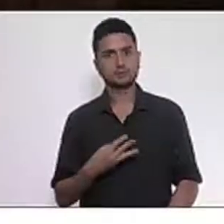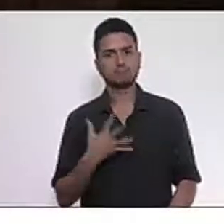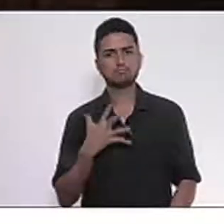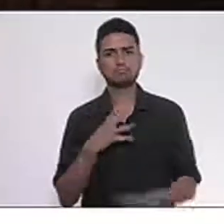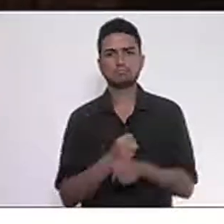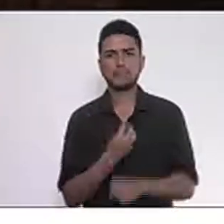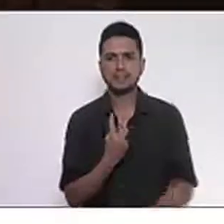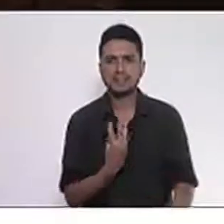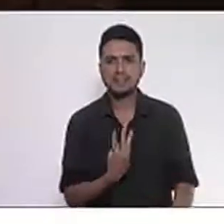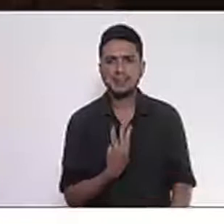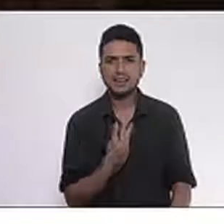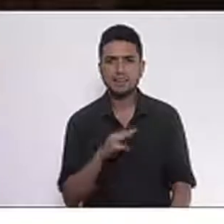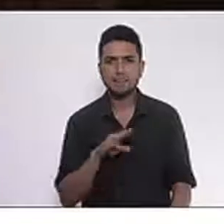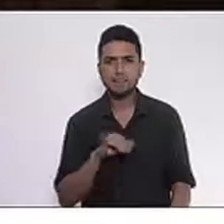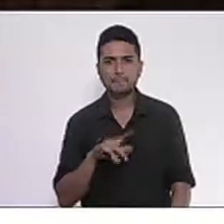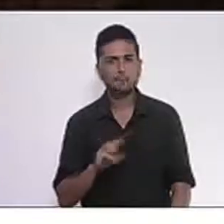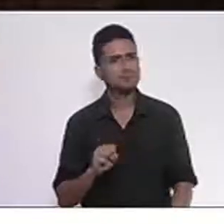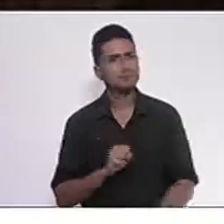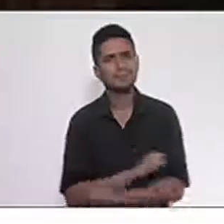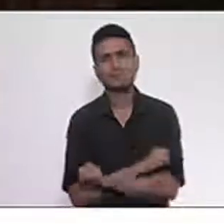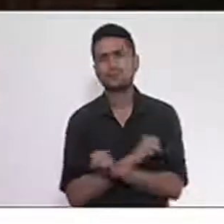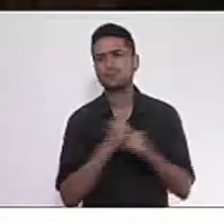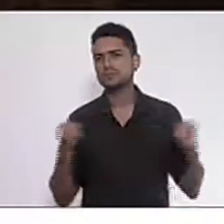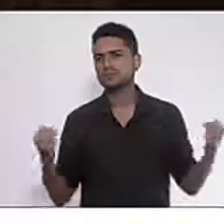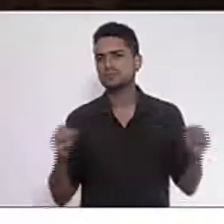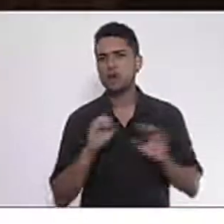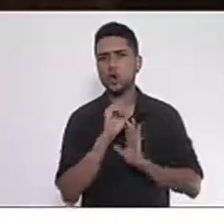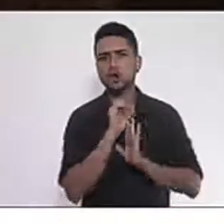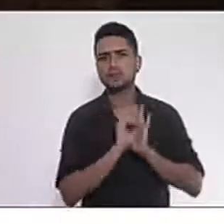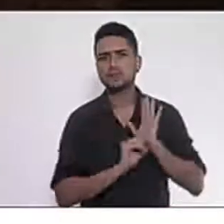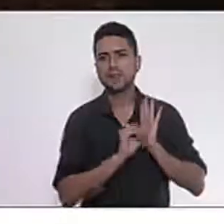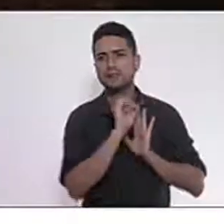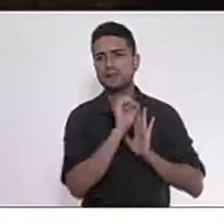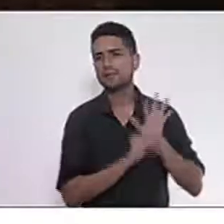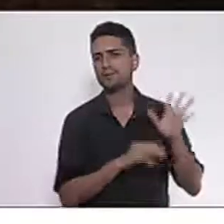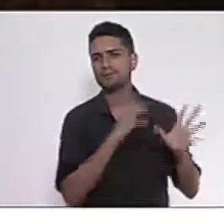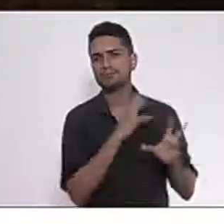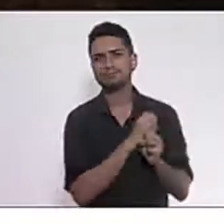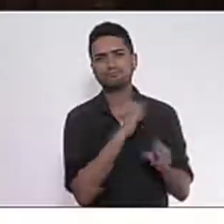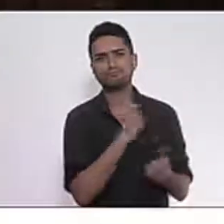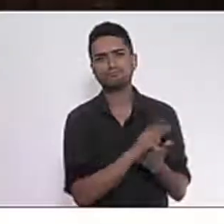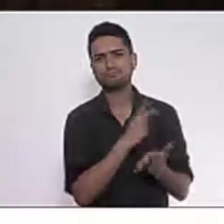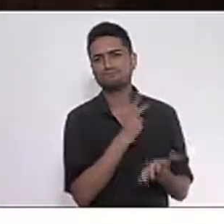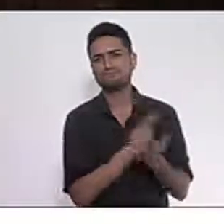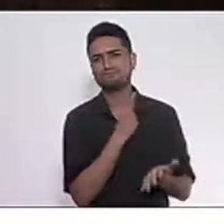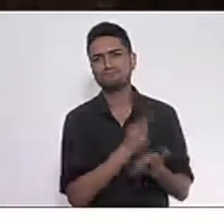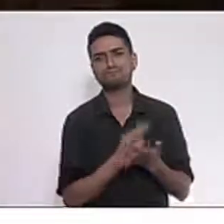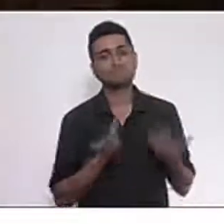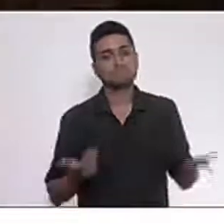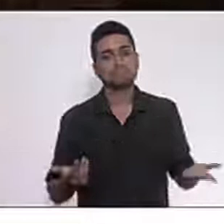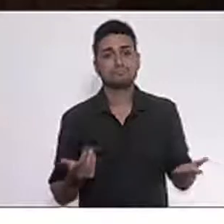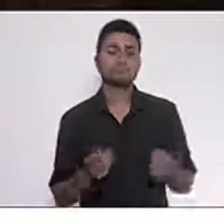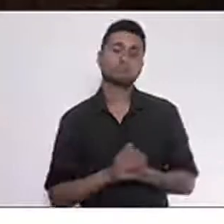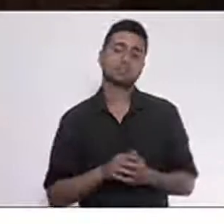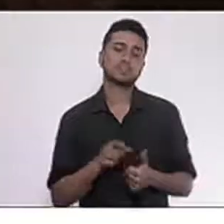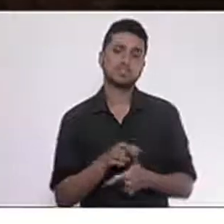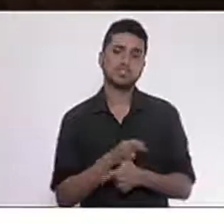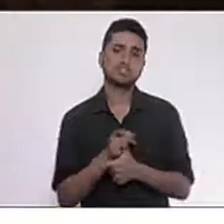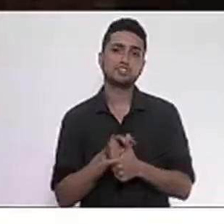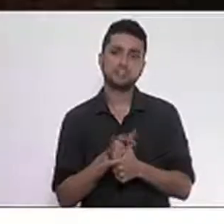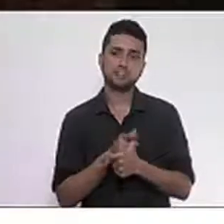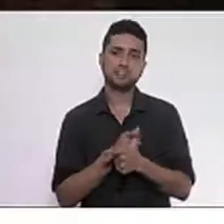Impossível. Se as previsões orçamentárias daqui para frente é continuar a despesa maior que a receita.